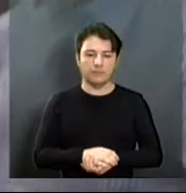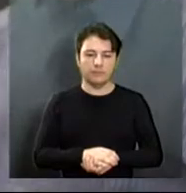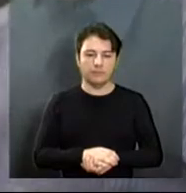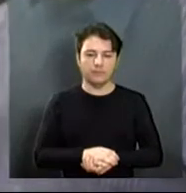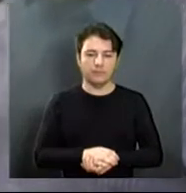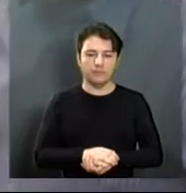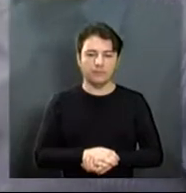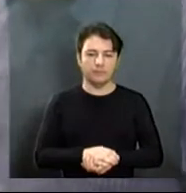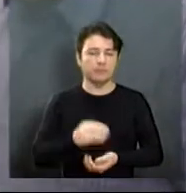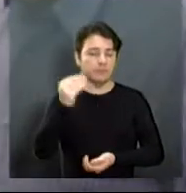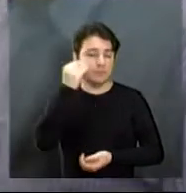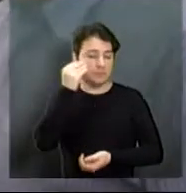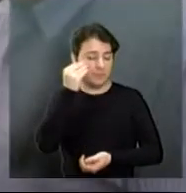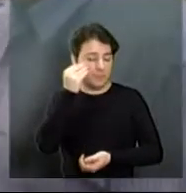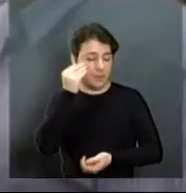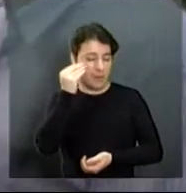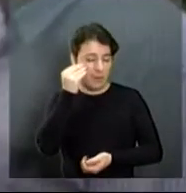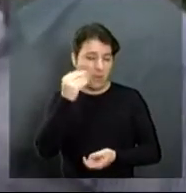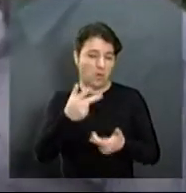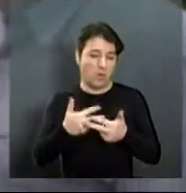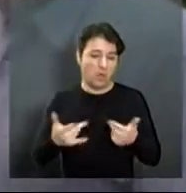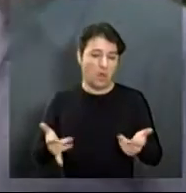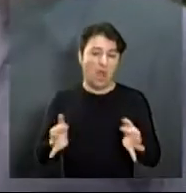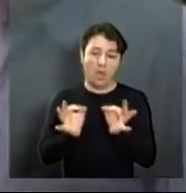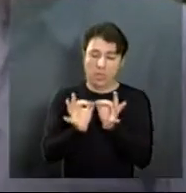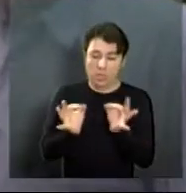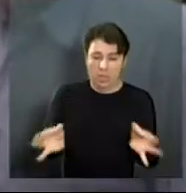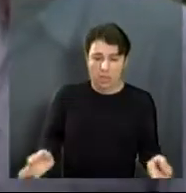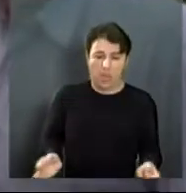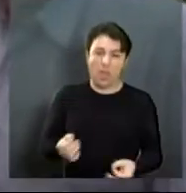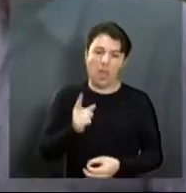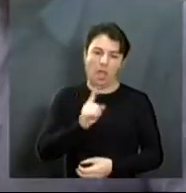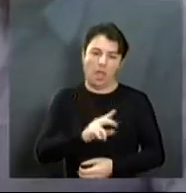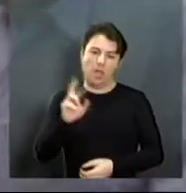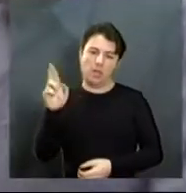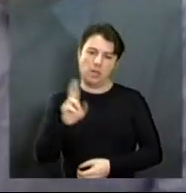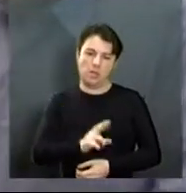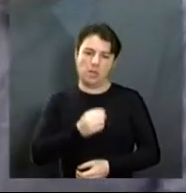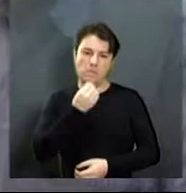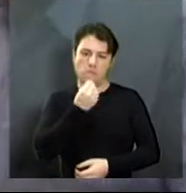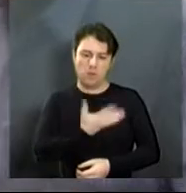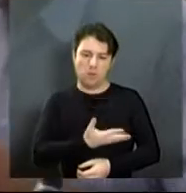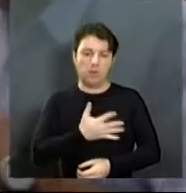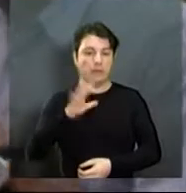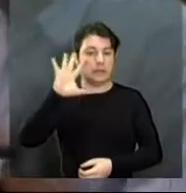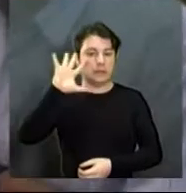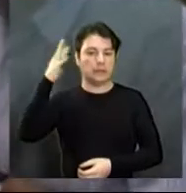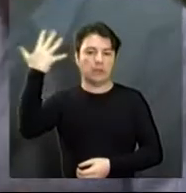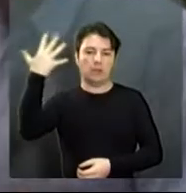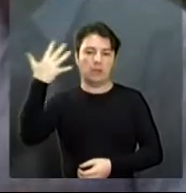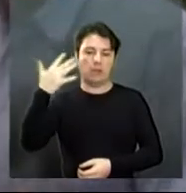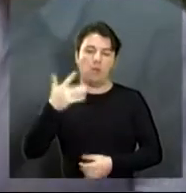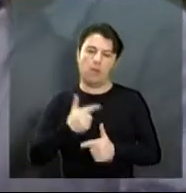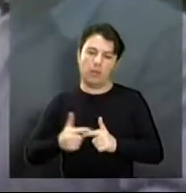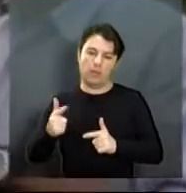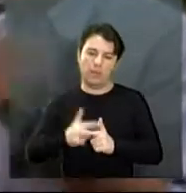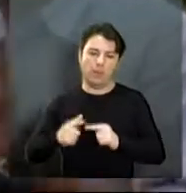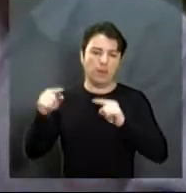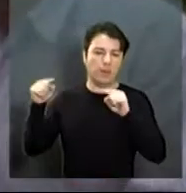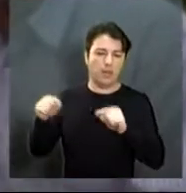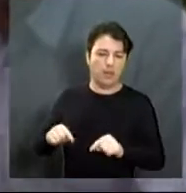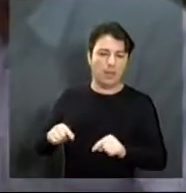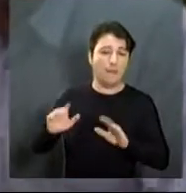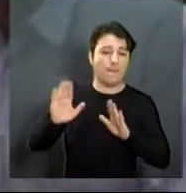solução de custo barato e nós vamos ter um resultado bom em termos de resolver os conflitos que acontecem aqui. Agora,